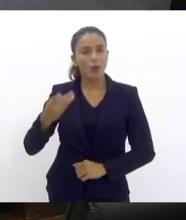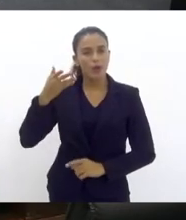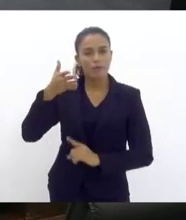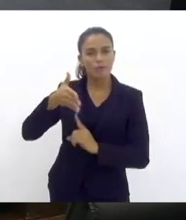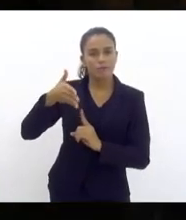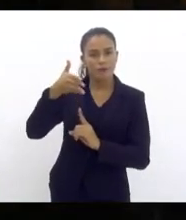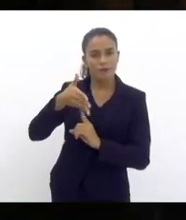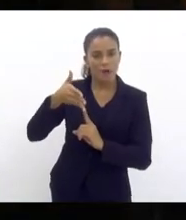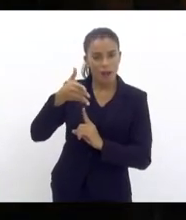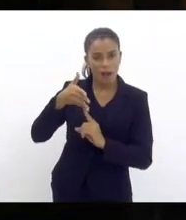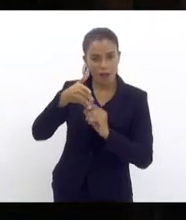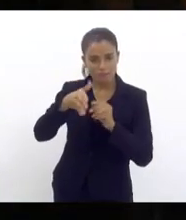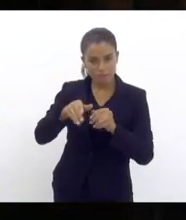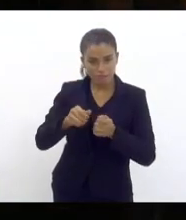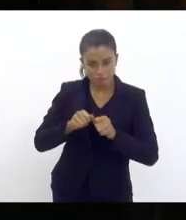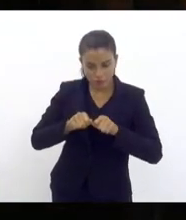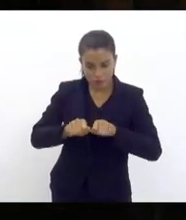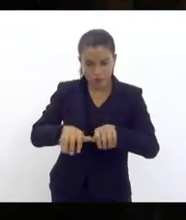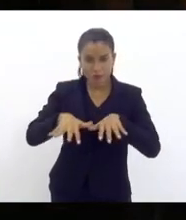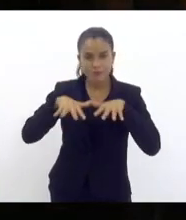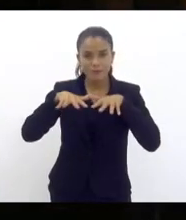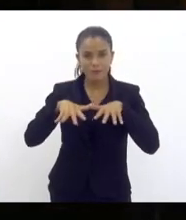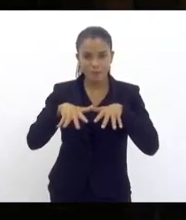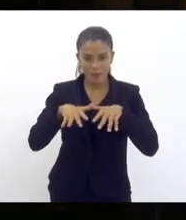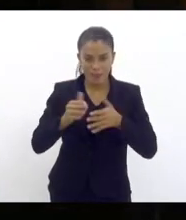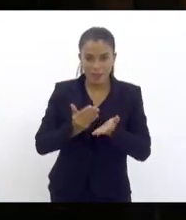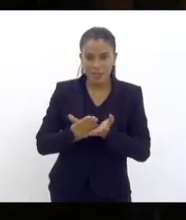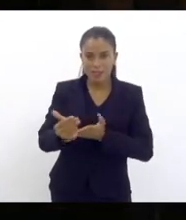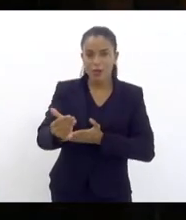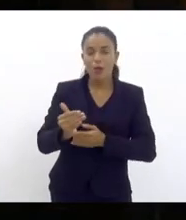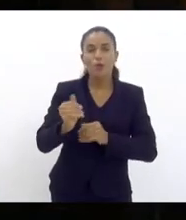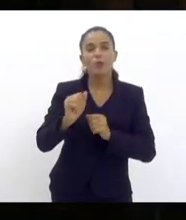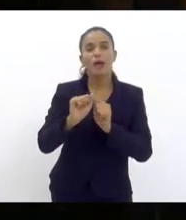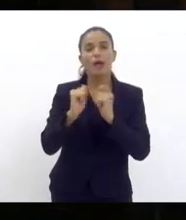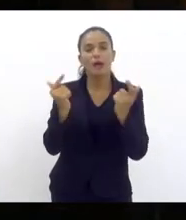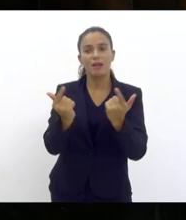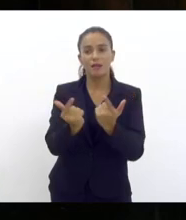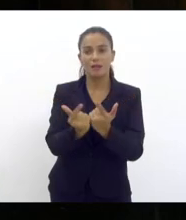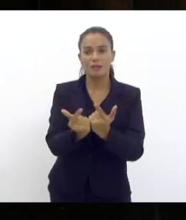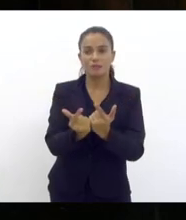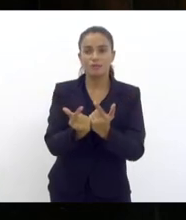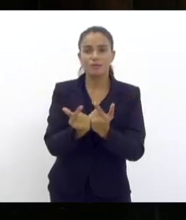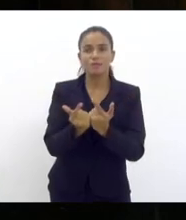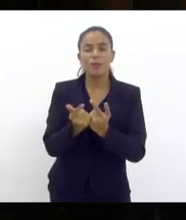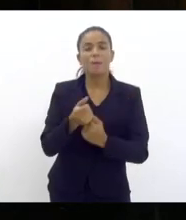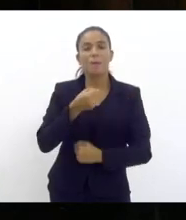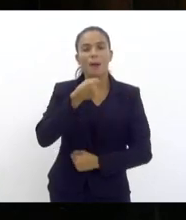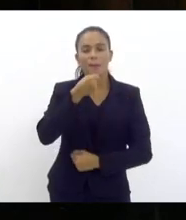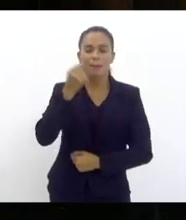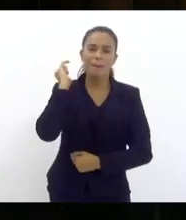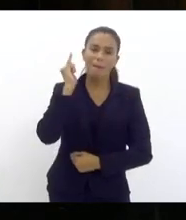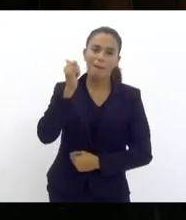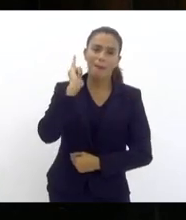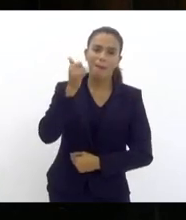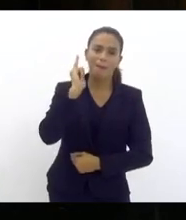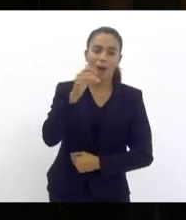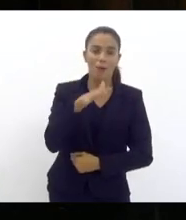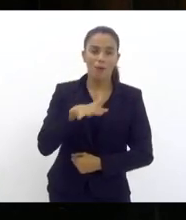nesse expediente inicial da Assembleia Legislativa do Estado do Rio de Janeiro para narrar uma situação